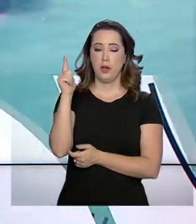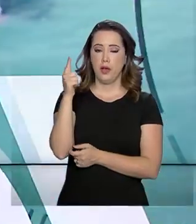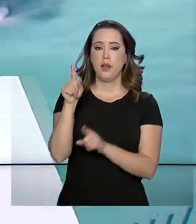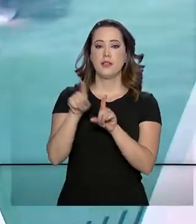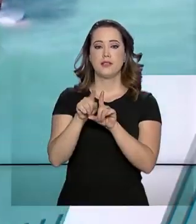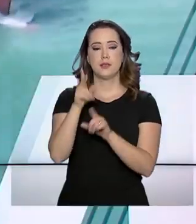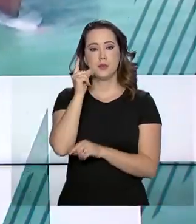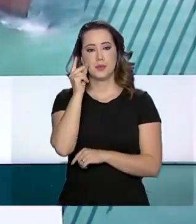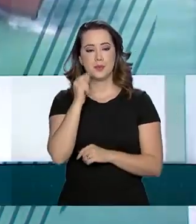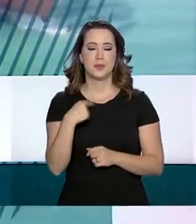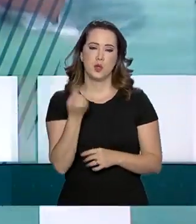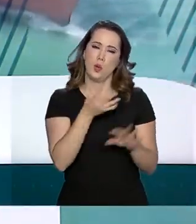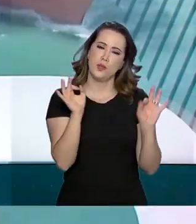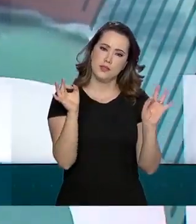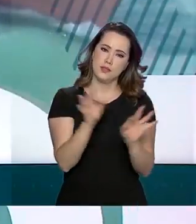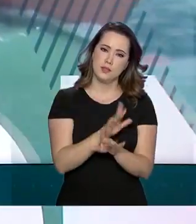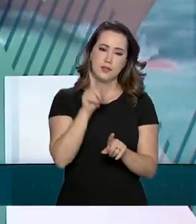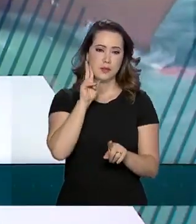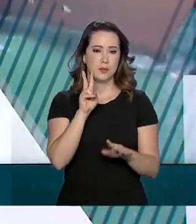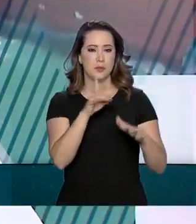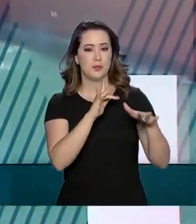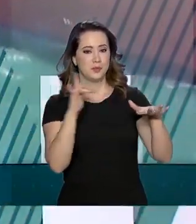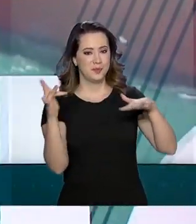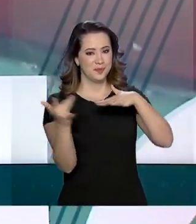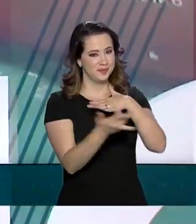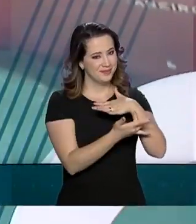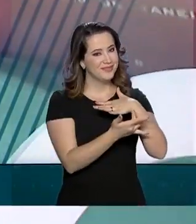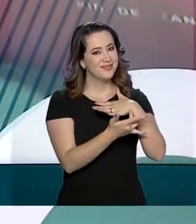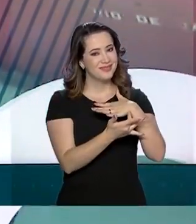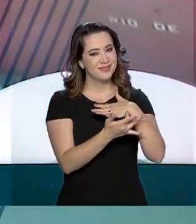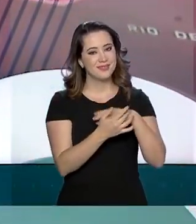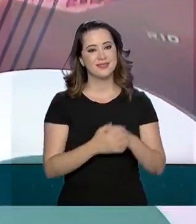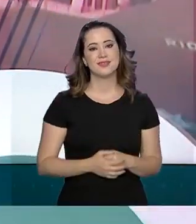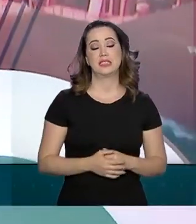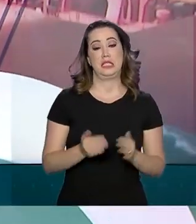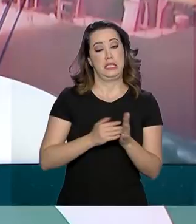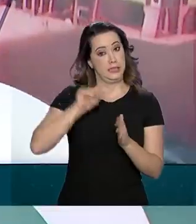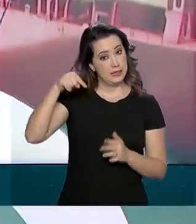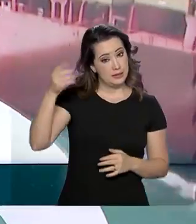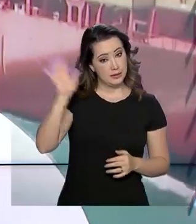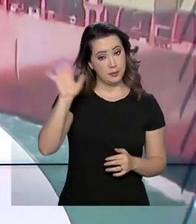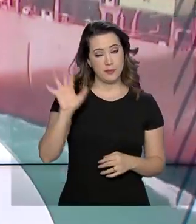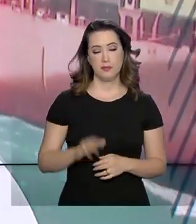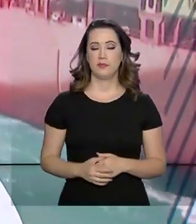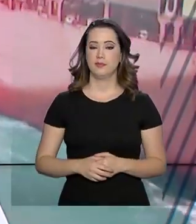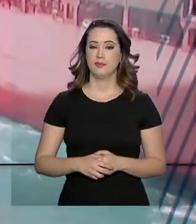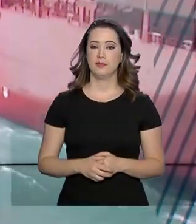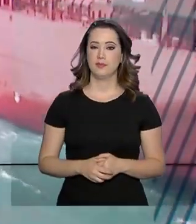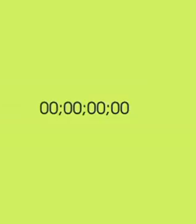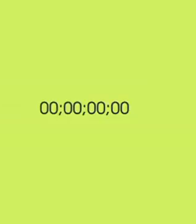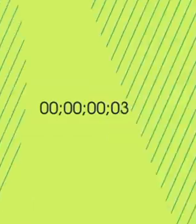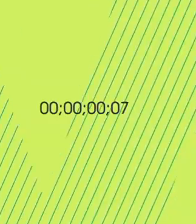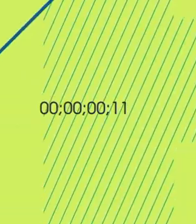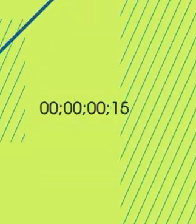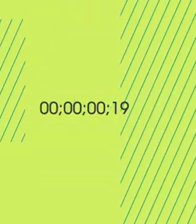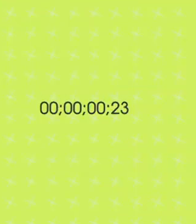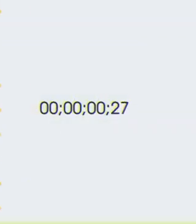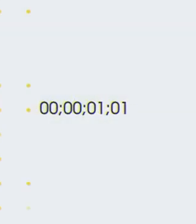O Governo Agora fica por aqui. Continue nos acompanhando também pelas redes sociais. Até a próxima edição. Tchau.